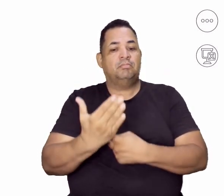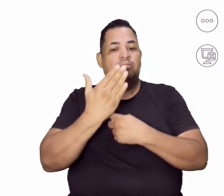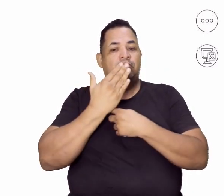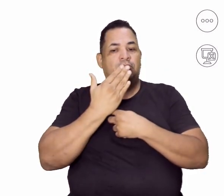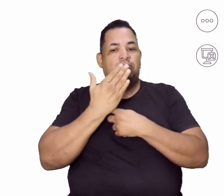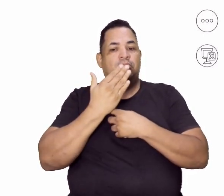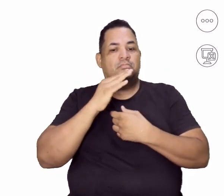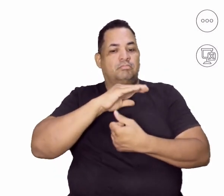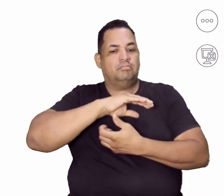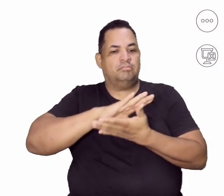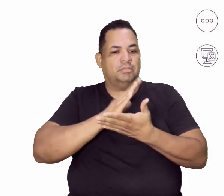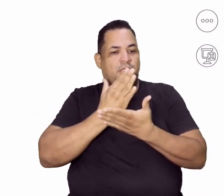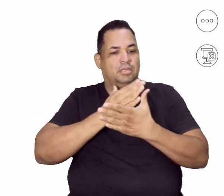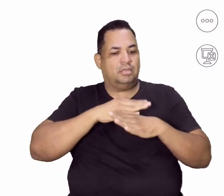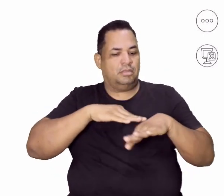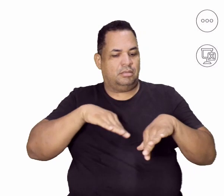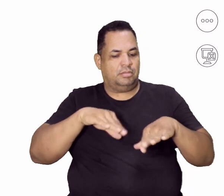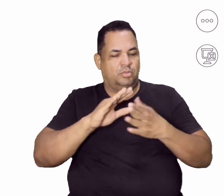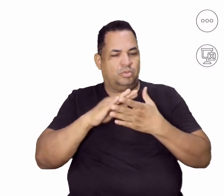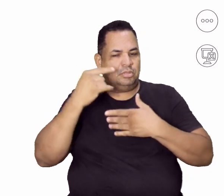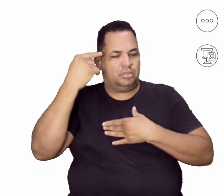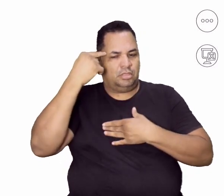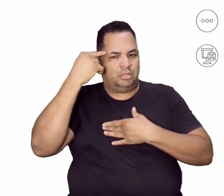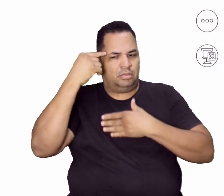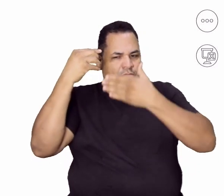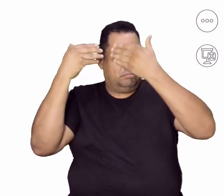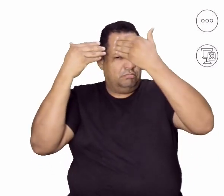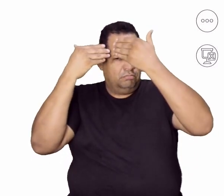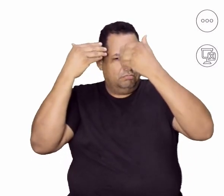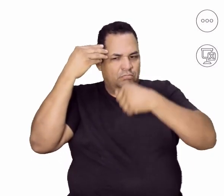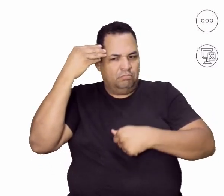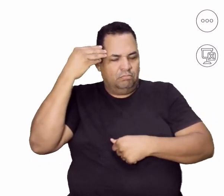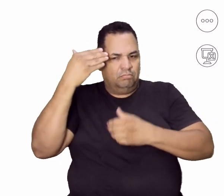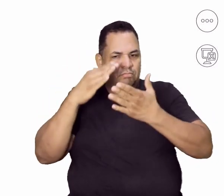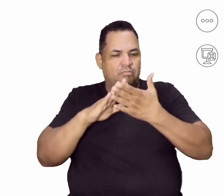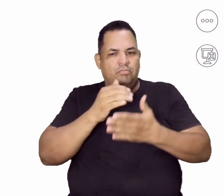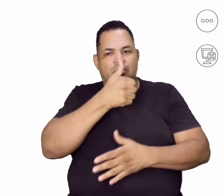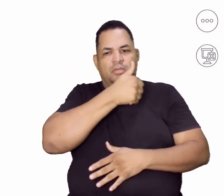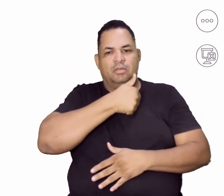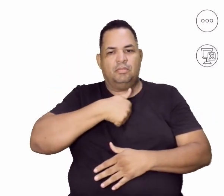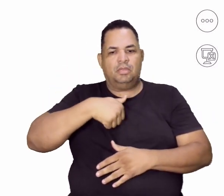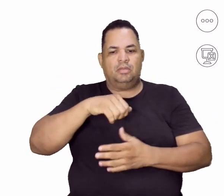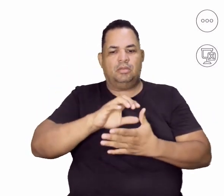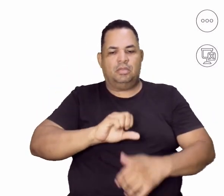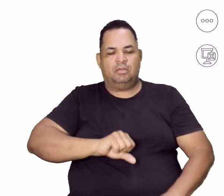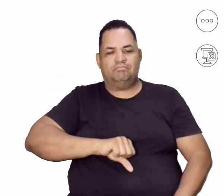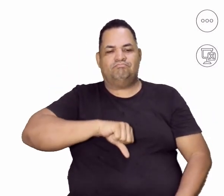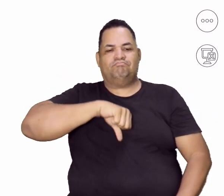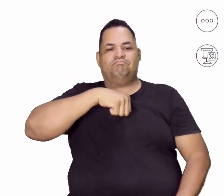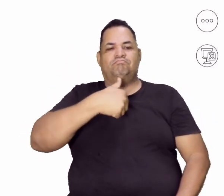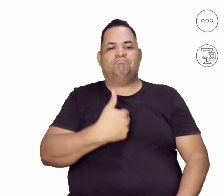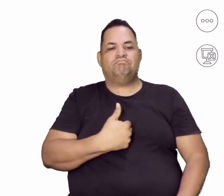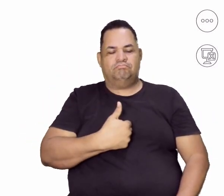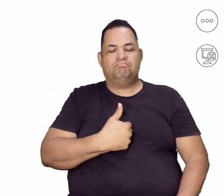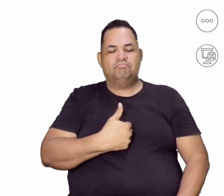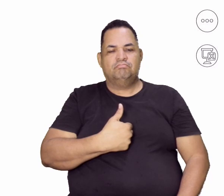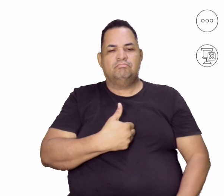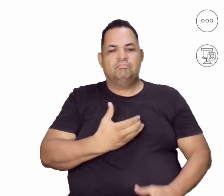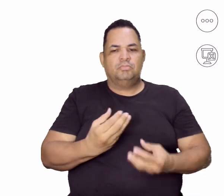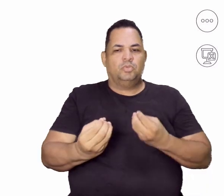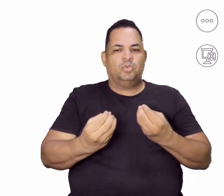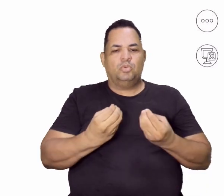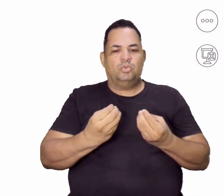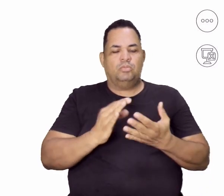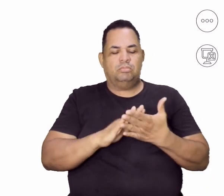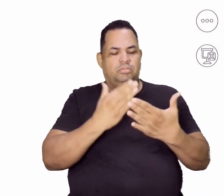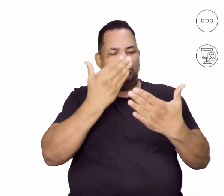essas tramas criadas aí na minha mente. Então, vai melhorar a minha autoestima e a minha autoimagem. Como eu